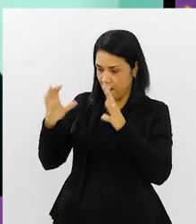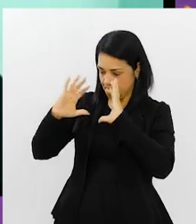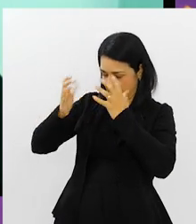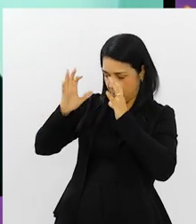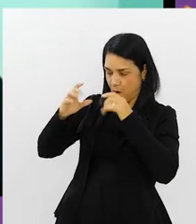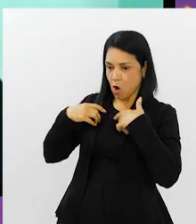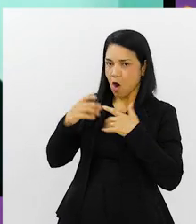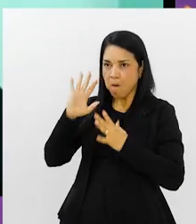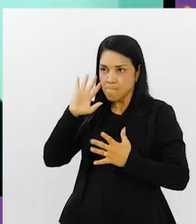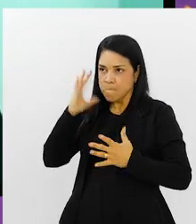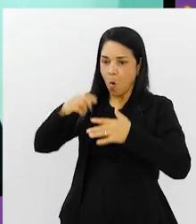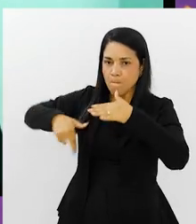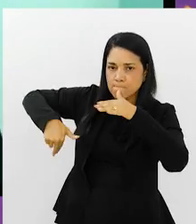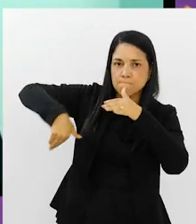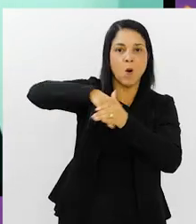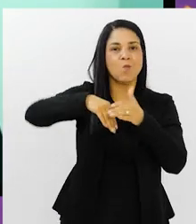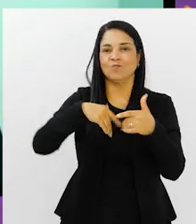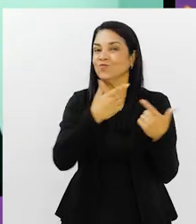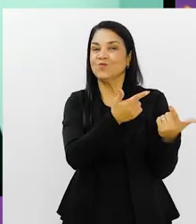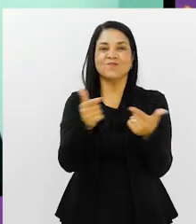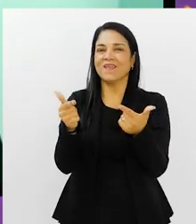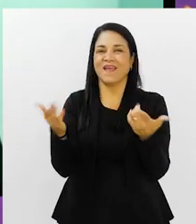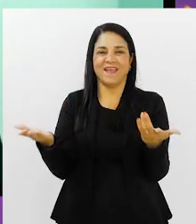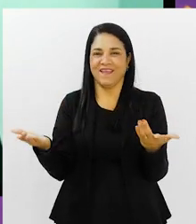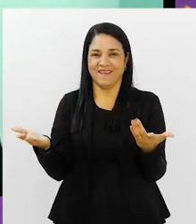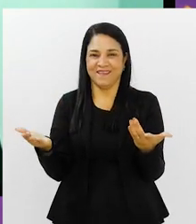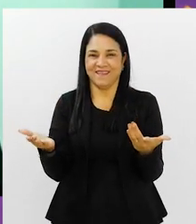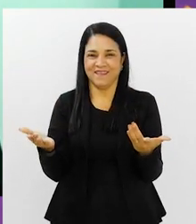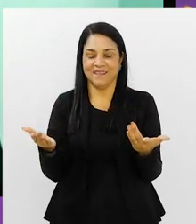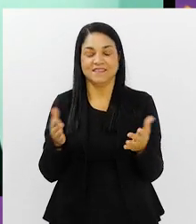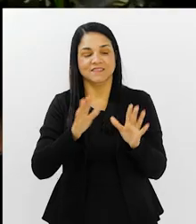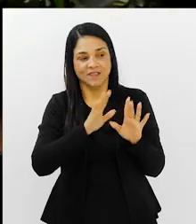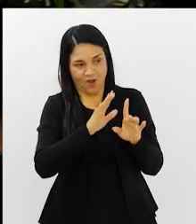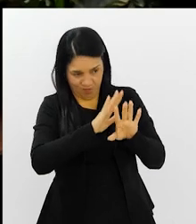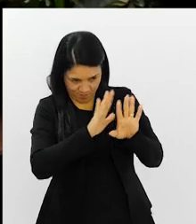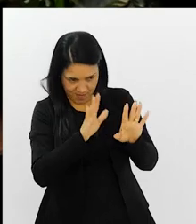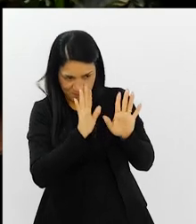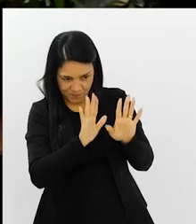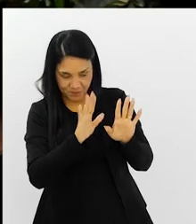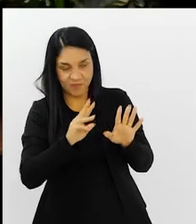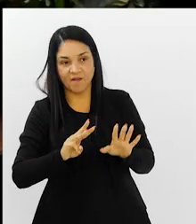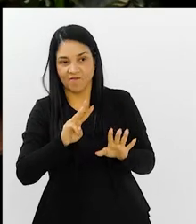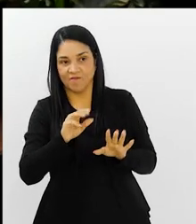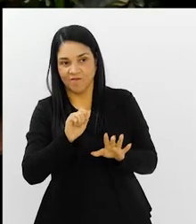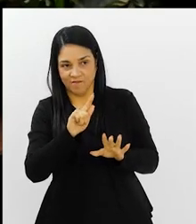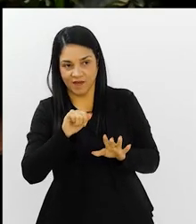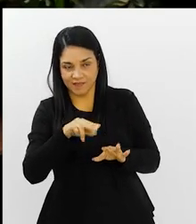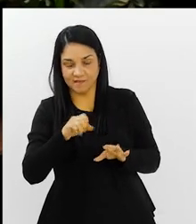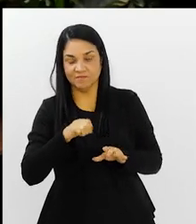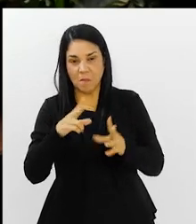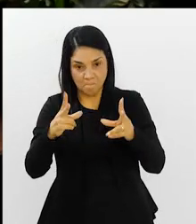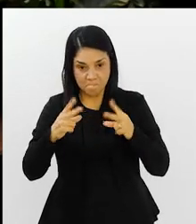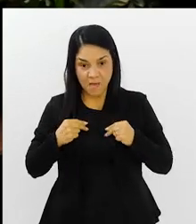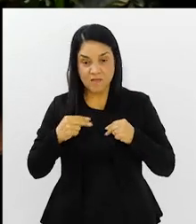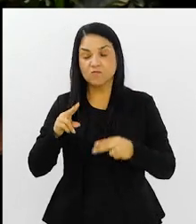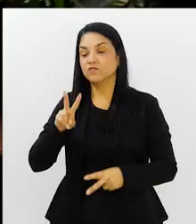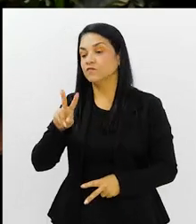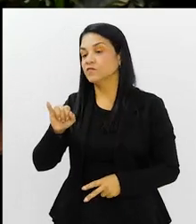Joga a bola em mim e eu resolvo. Só que não acontece, Rui. Mas pera lá, Wagner. Você vai tirar o mérito do Vinícius Júnior?